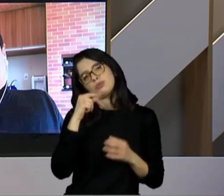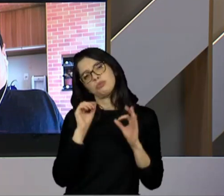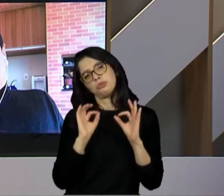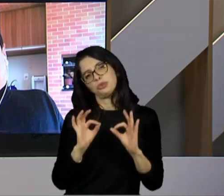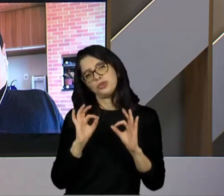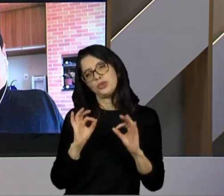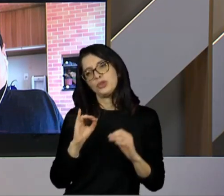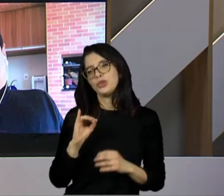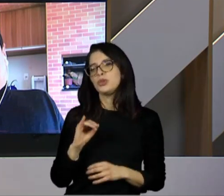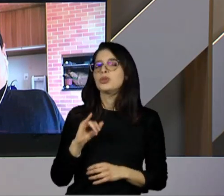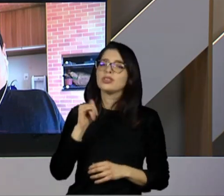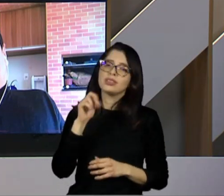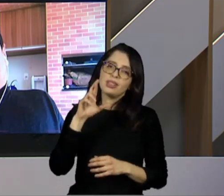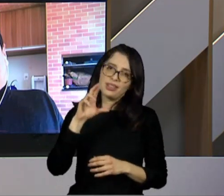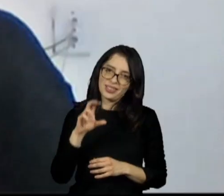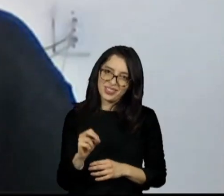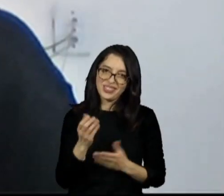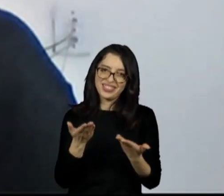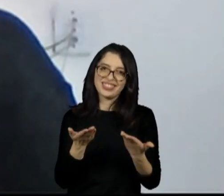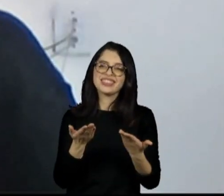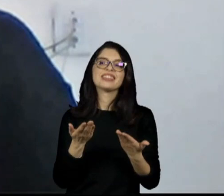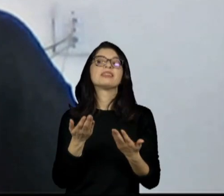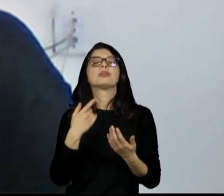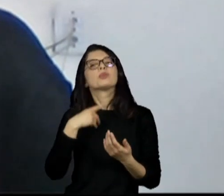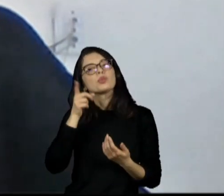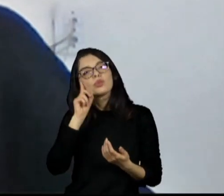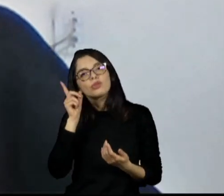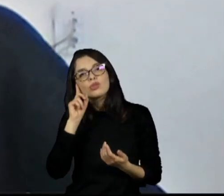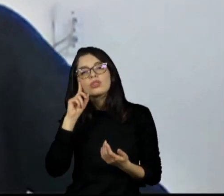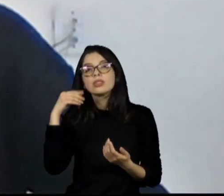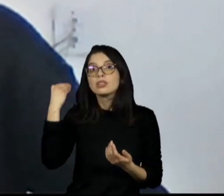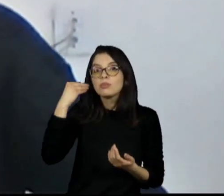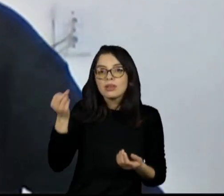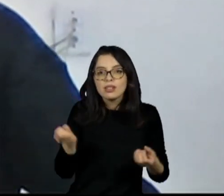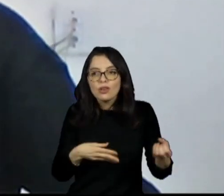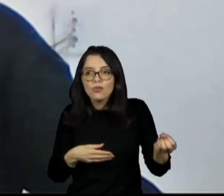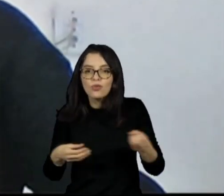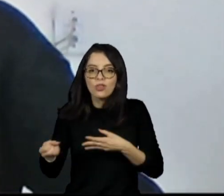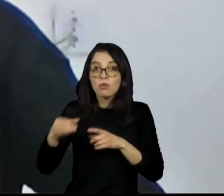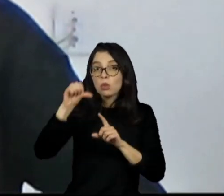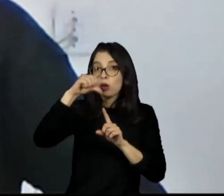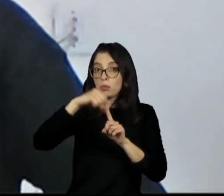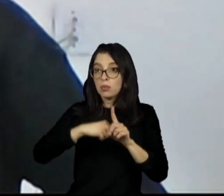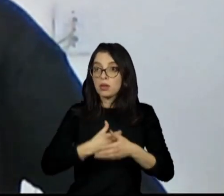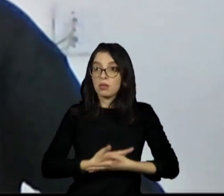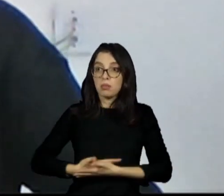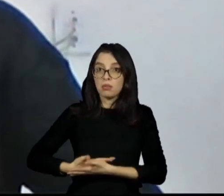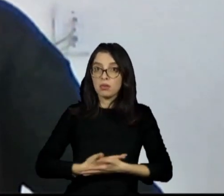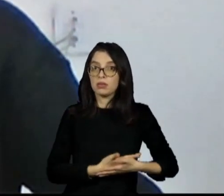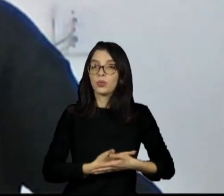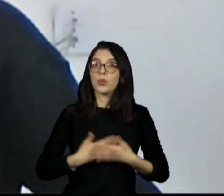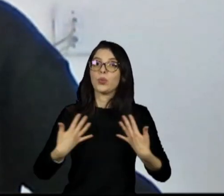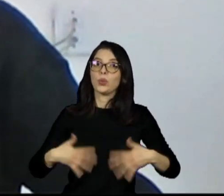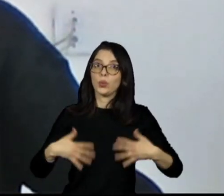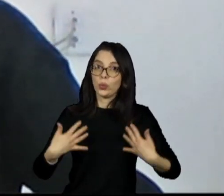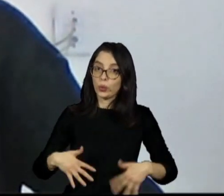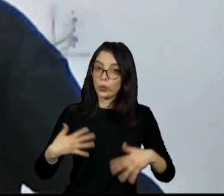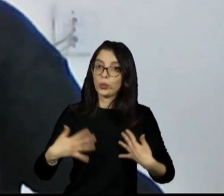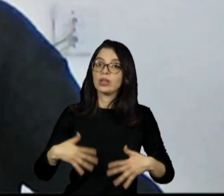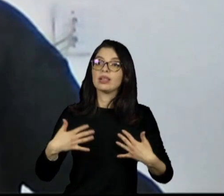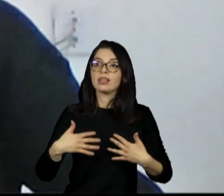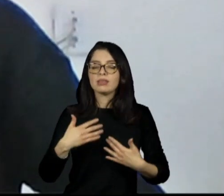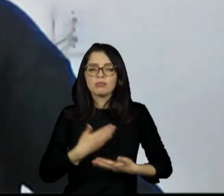no dia a dia. É tão novo para mim, né? Nove meses só, tendo essa coisinha